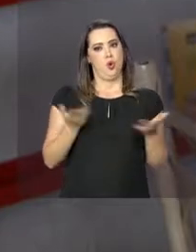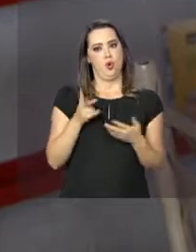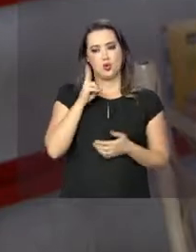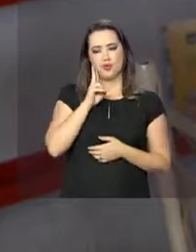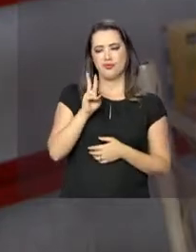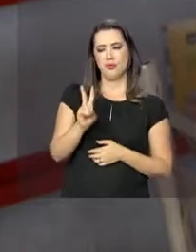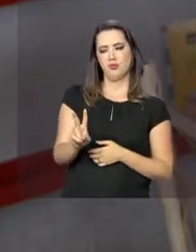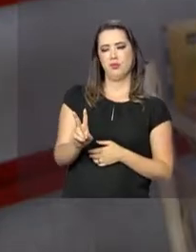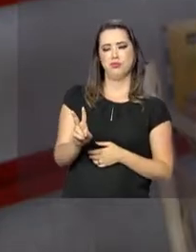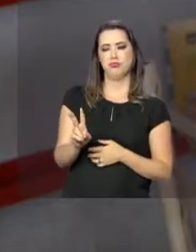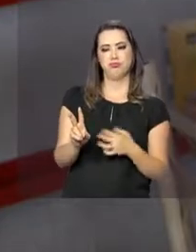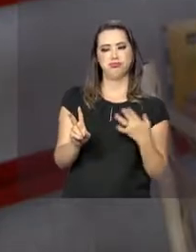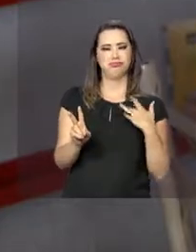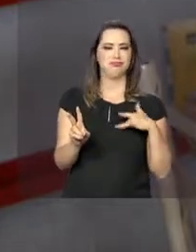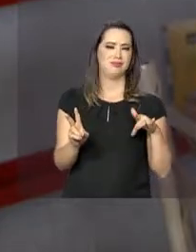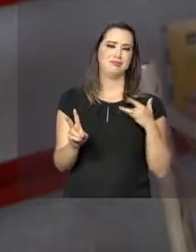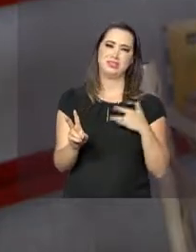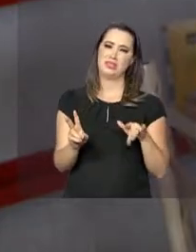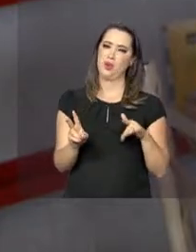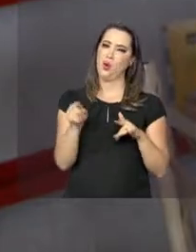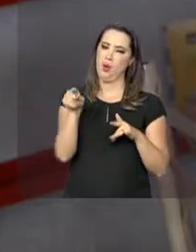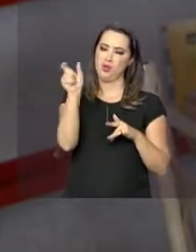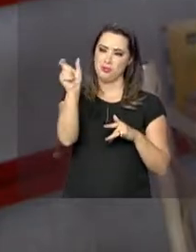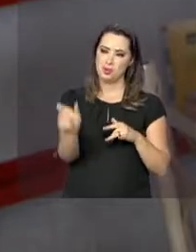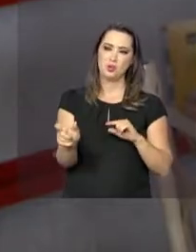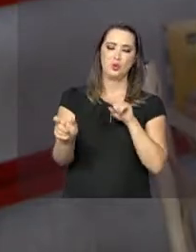de misericórdia, porque eu penso na mãe, penso nele.